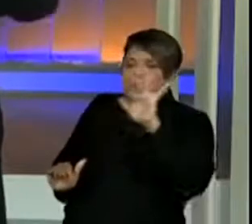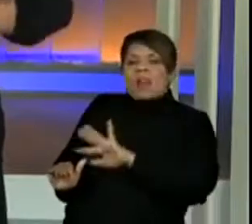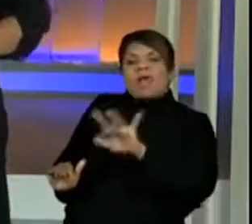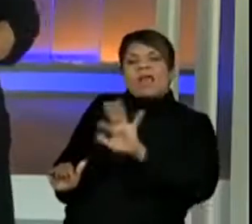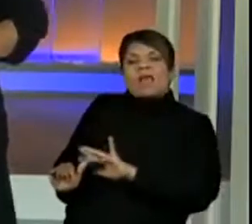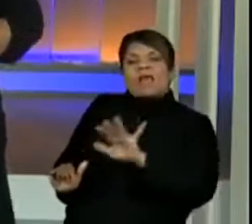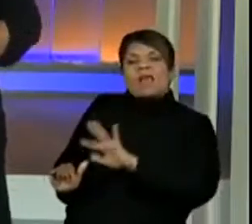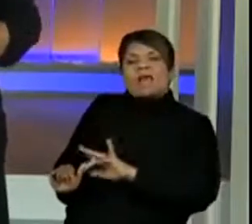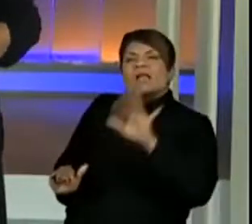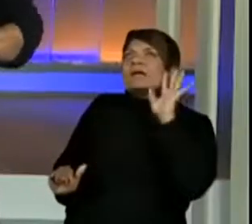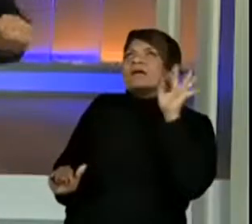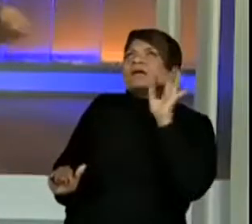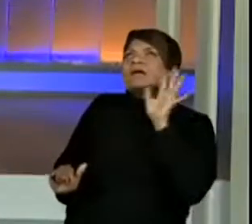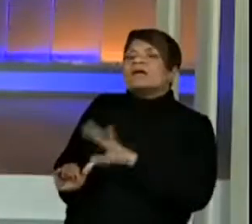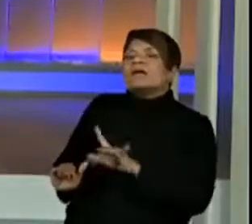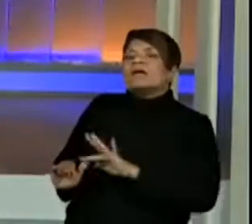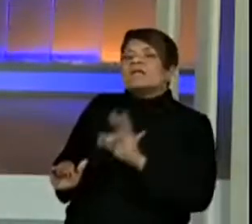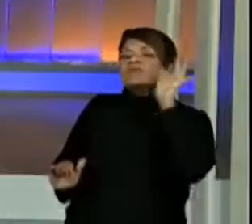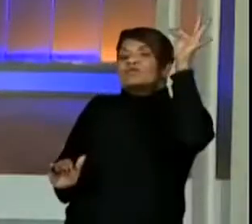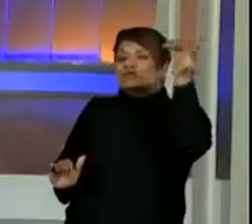com o que vai ser quando crescer.